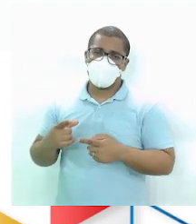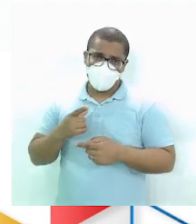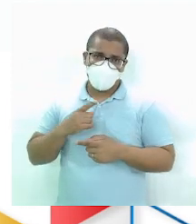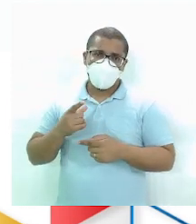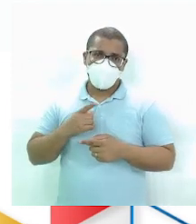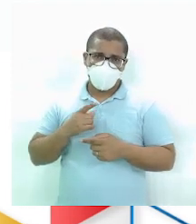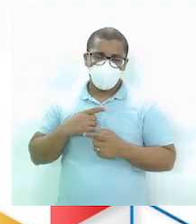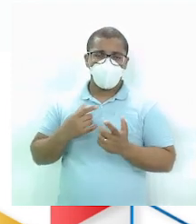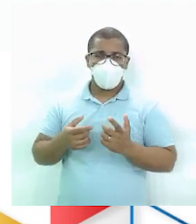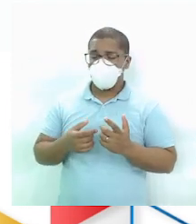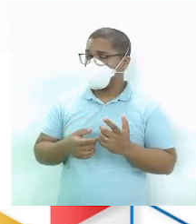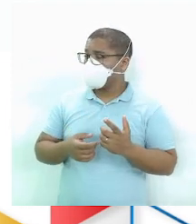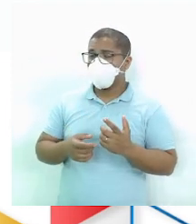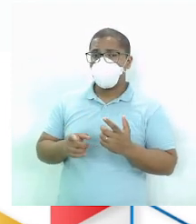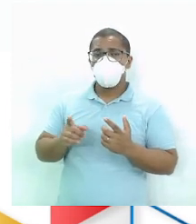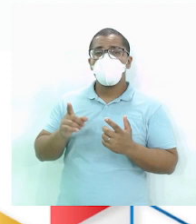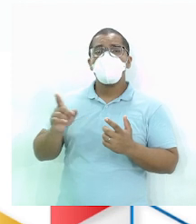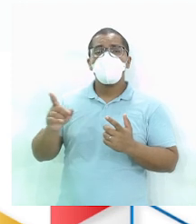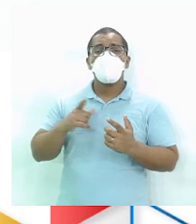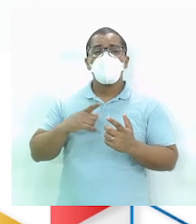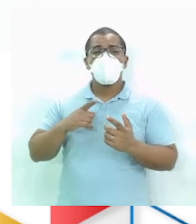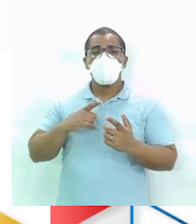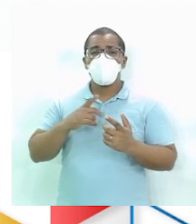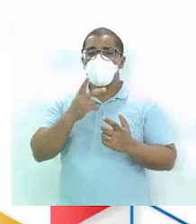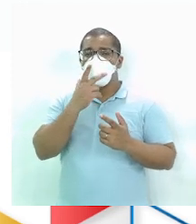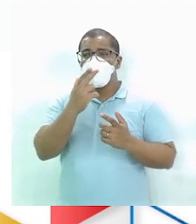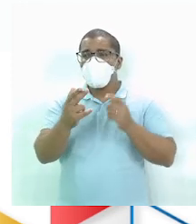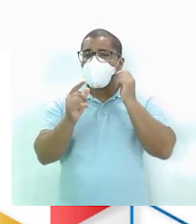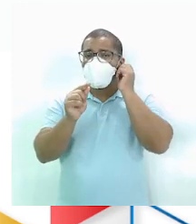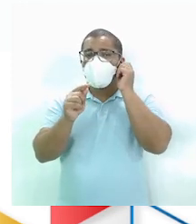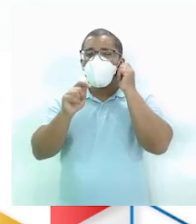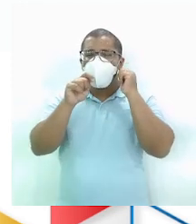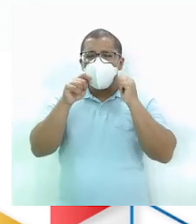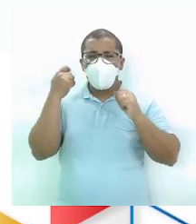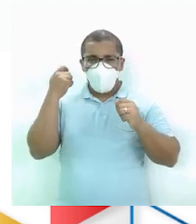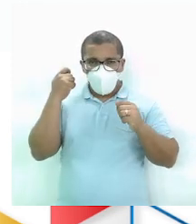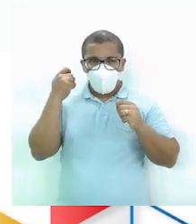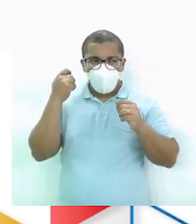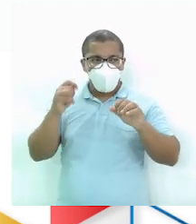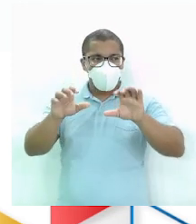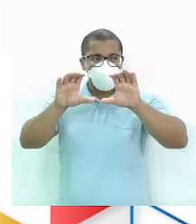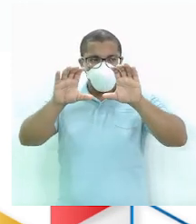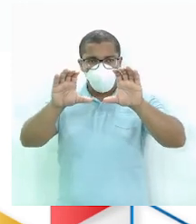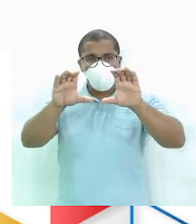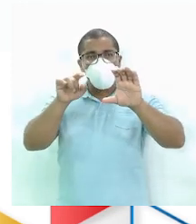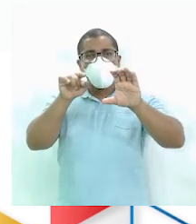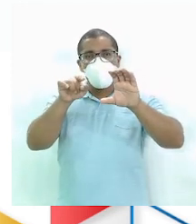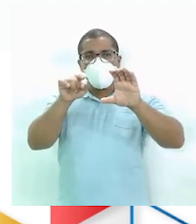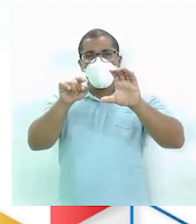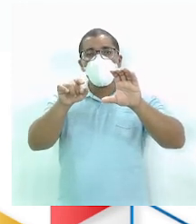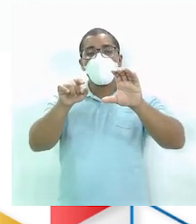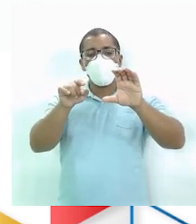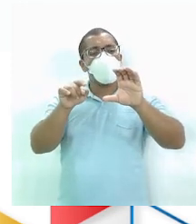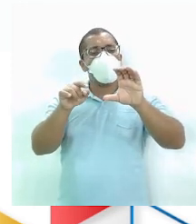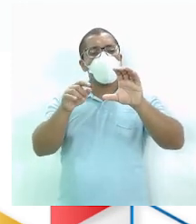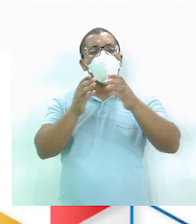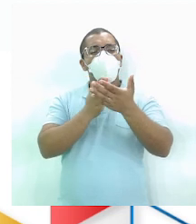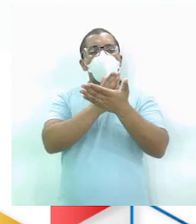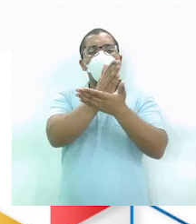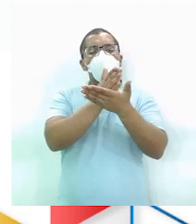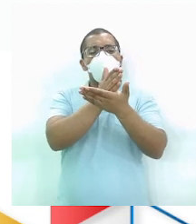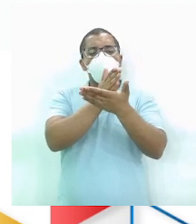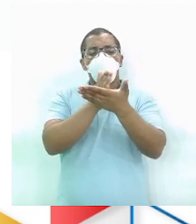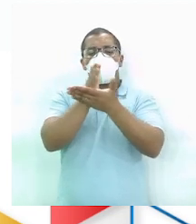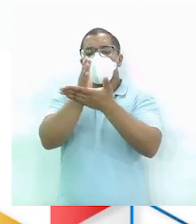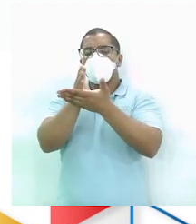essa tinta Então era tipo um pão Que é esse desenho aí Que é um elipse Um pão Cortados